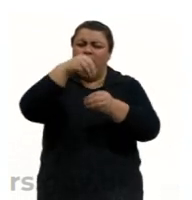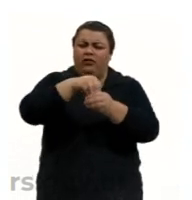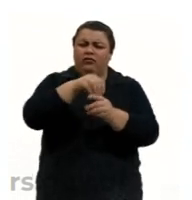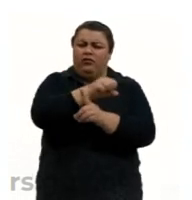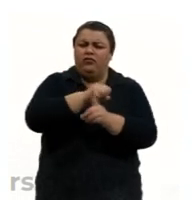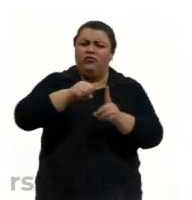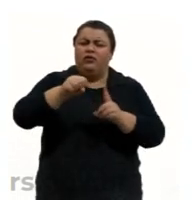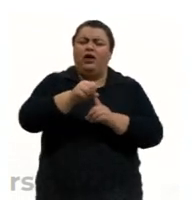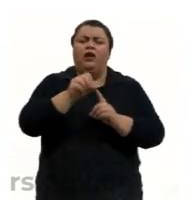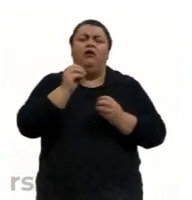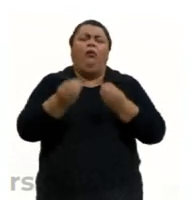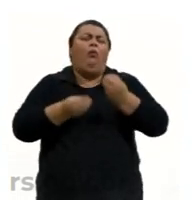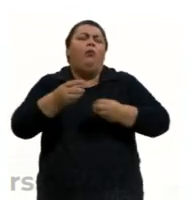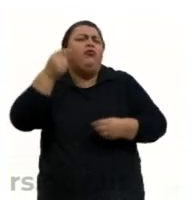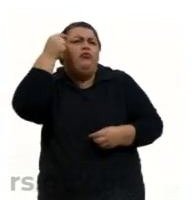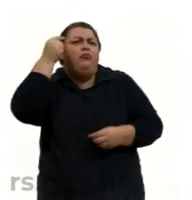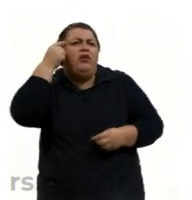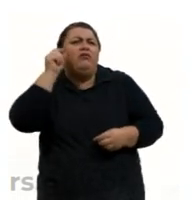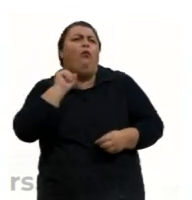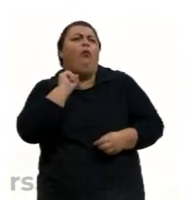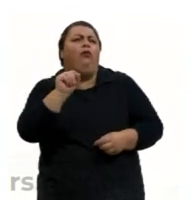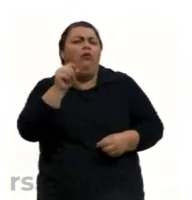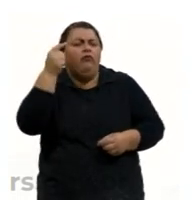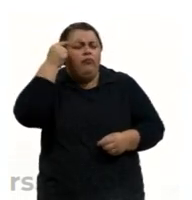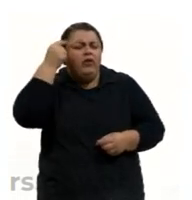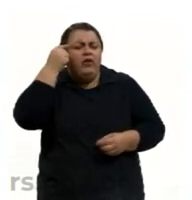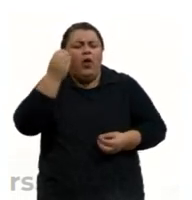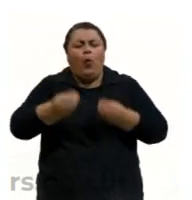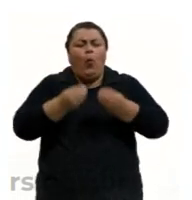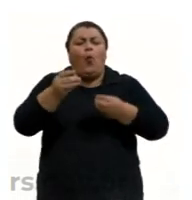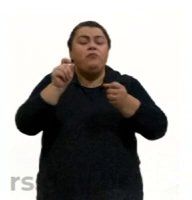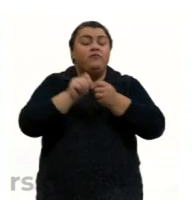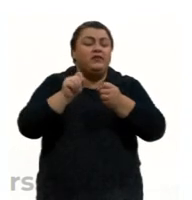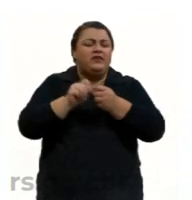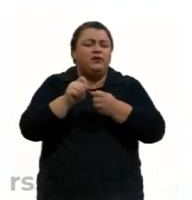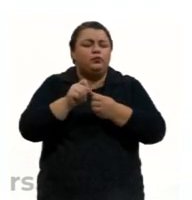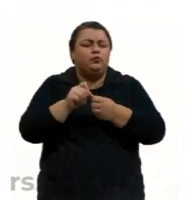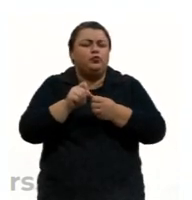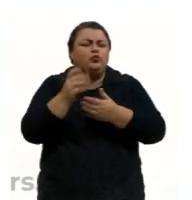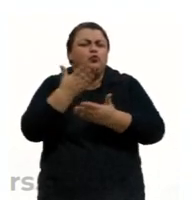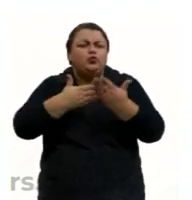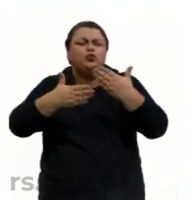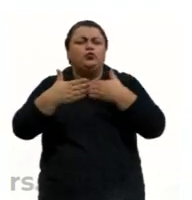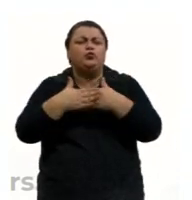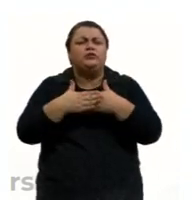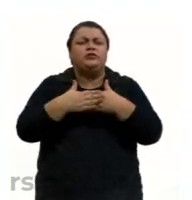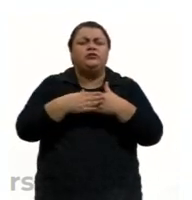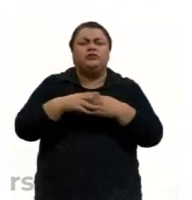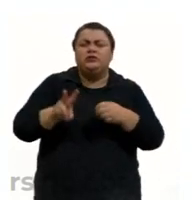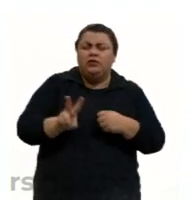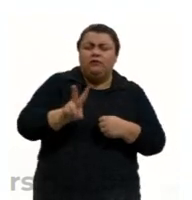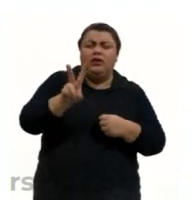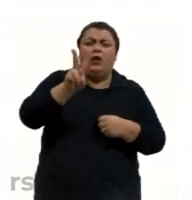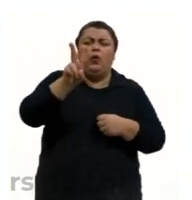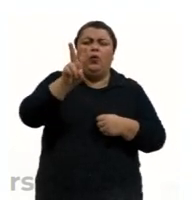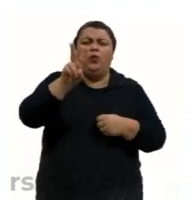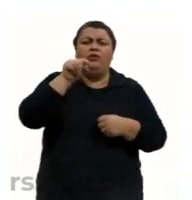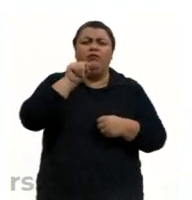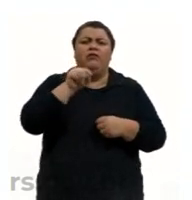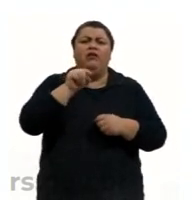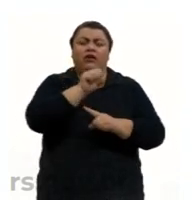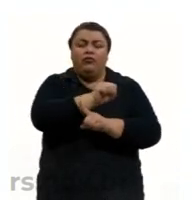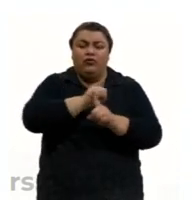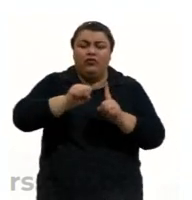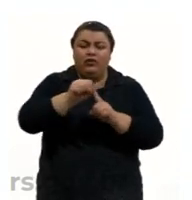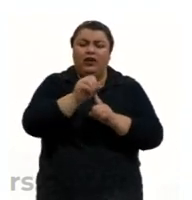Como a gente pensa, o que a gente pensa, como agimos, tudo isso são valores que a sociedade